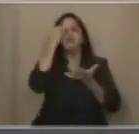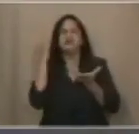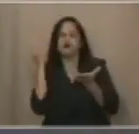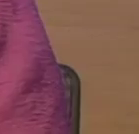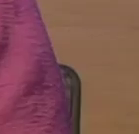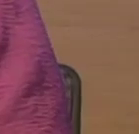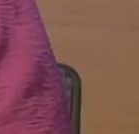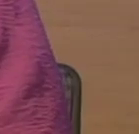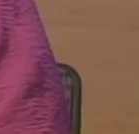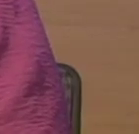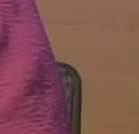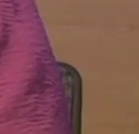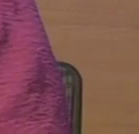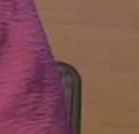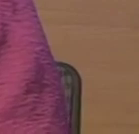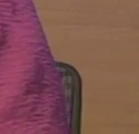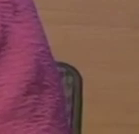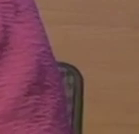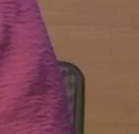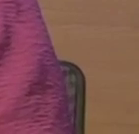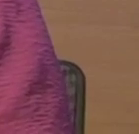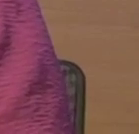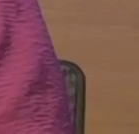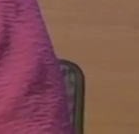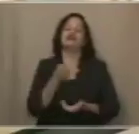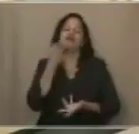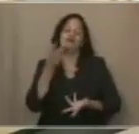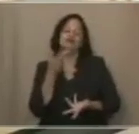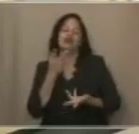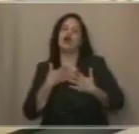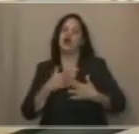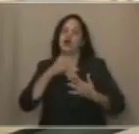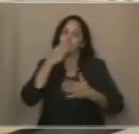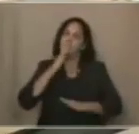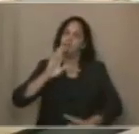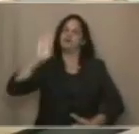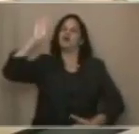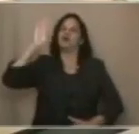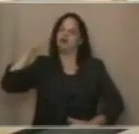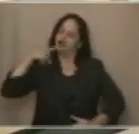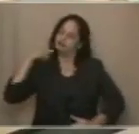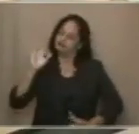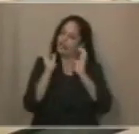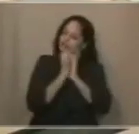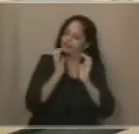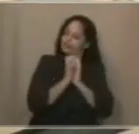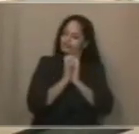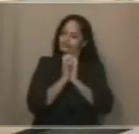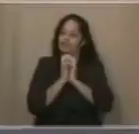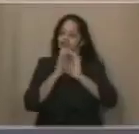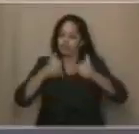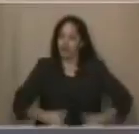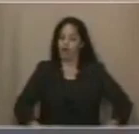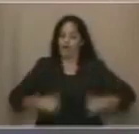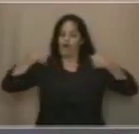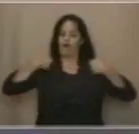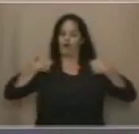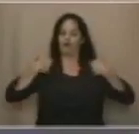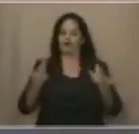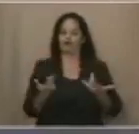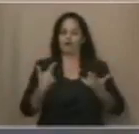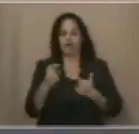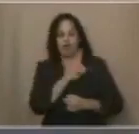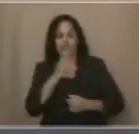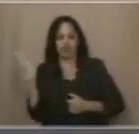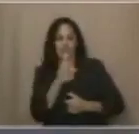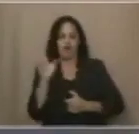Julieta. Nosso amor é por pessoas. Eu prometo ser daquelas recifenses que se orgulham até do nome do nosso